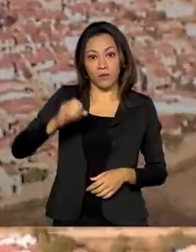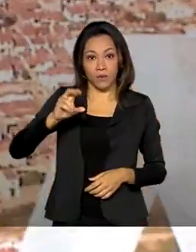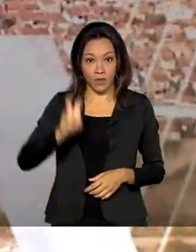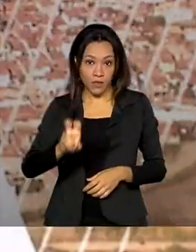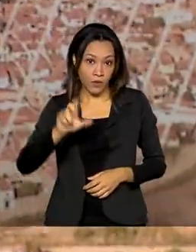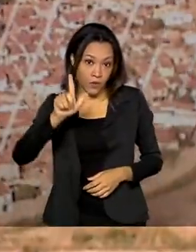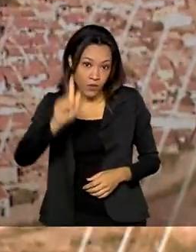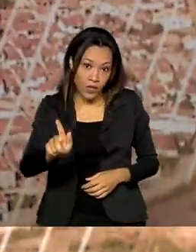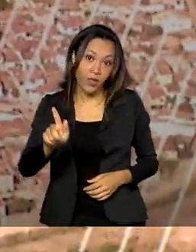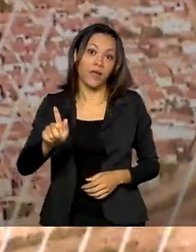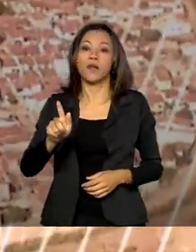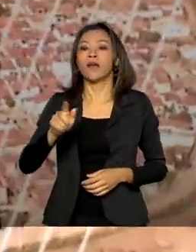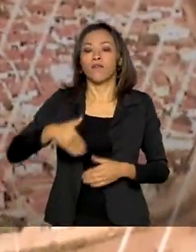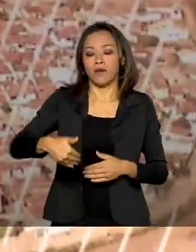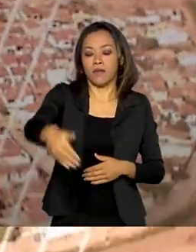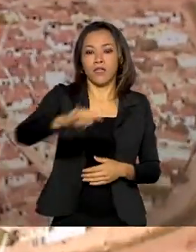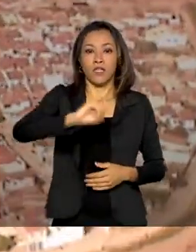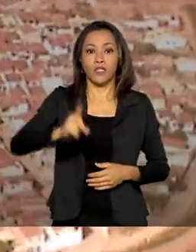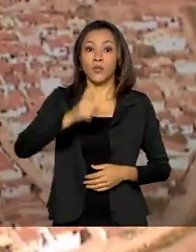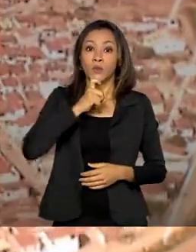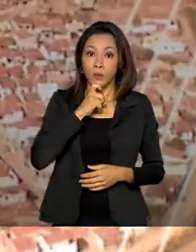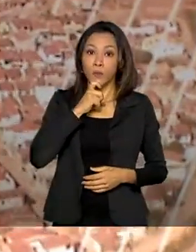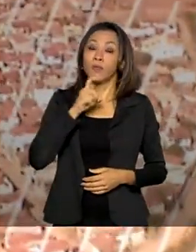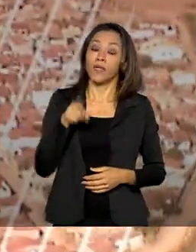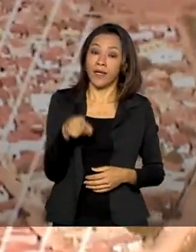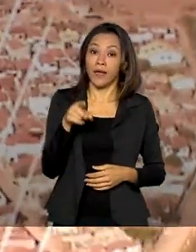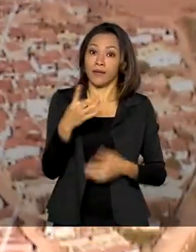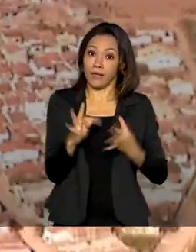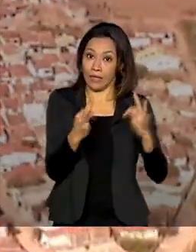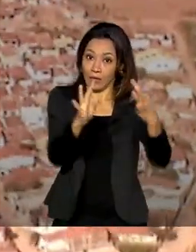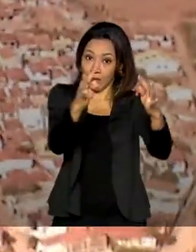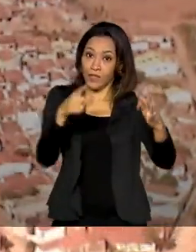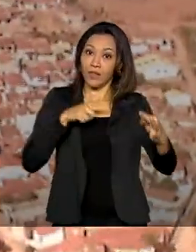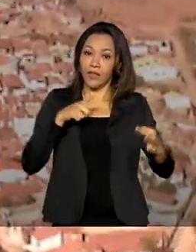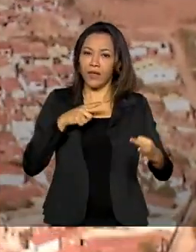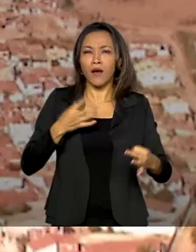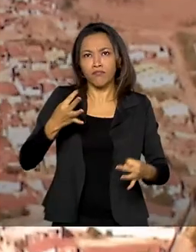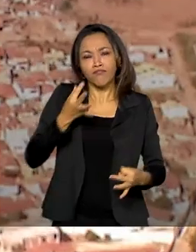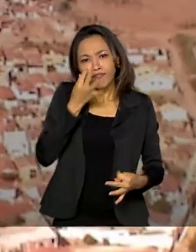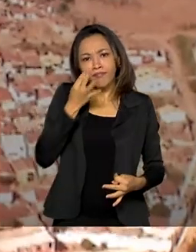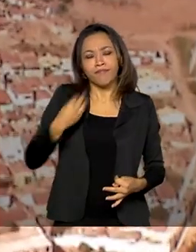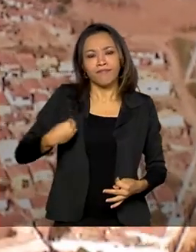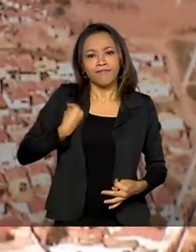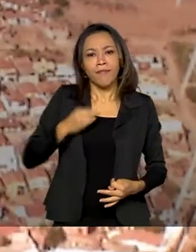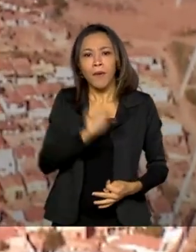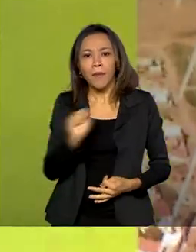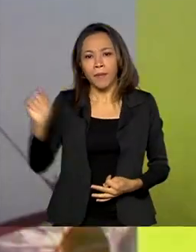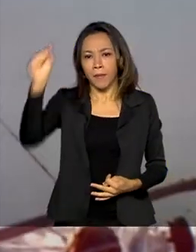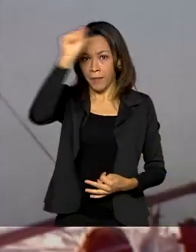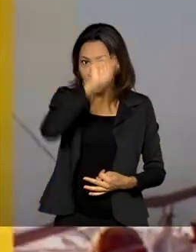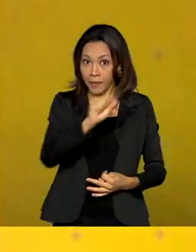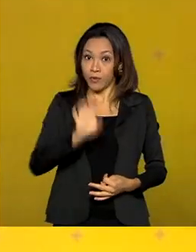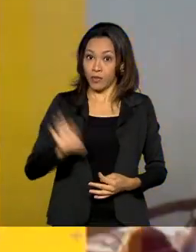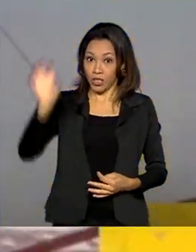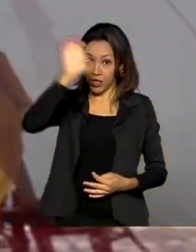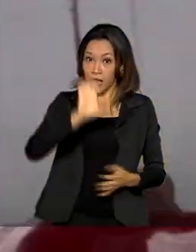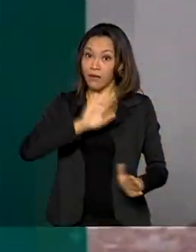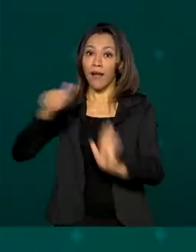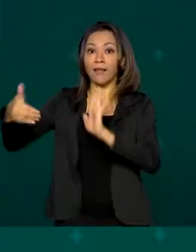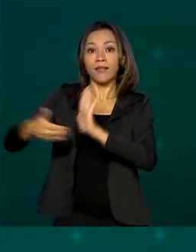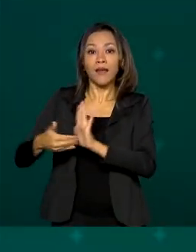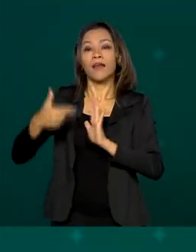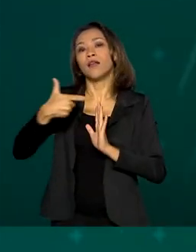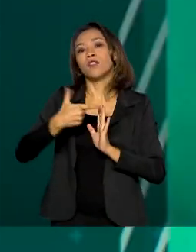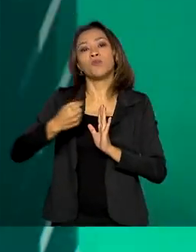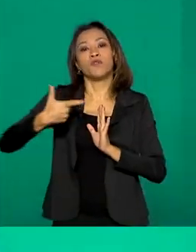A previsão é que a nova tecnologia esteja disponível em todos os estados até 2028. Nesta quarta-feira, o